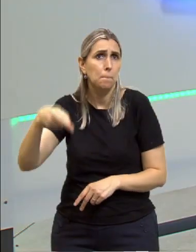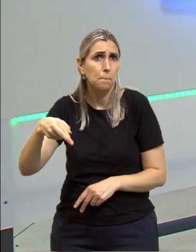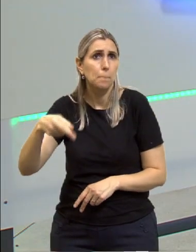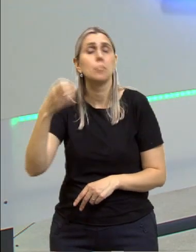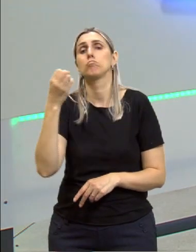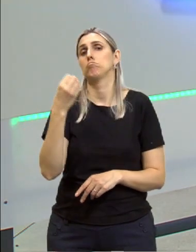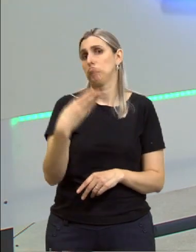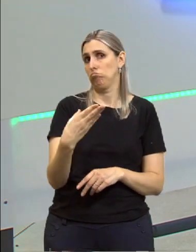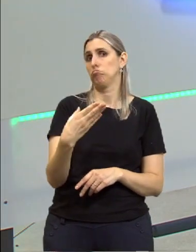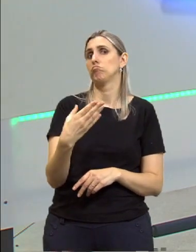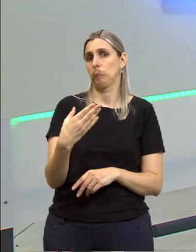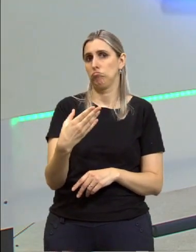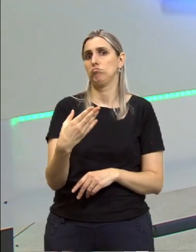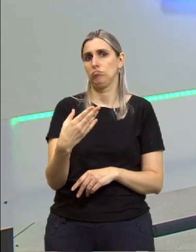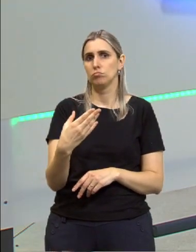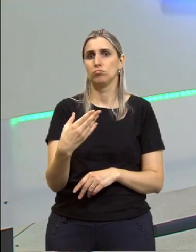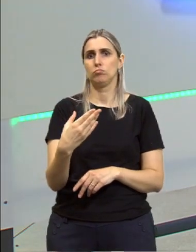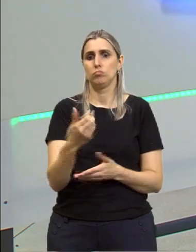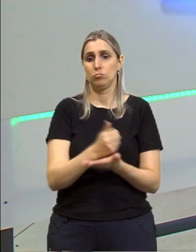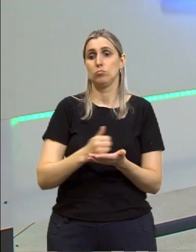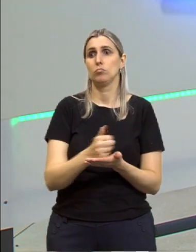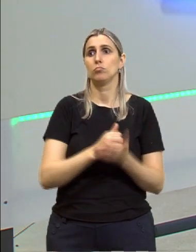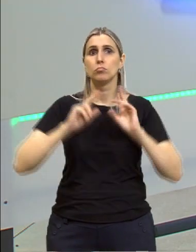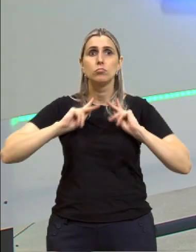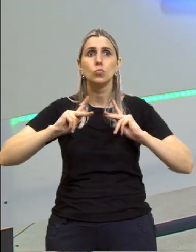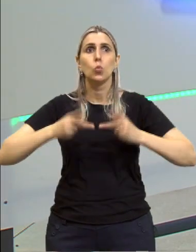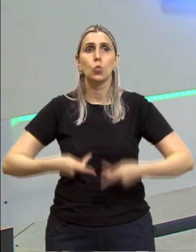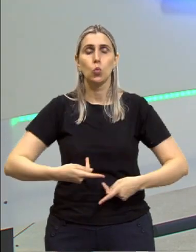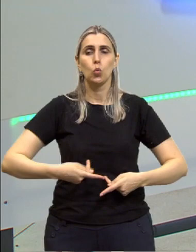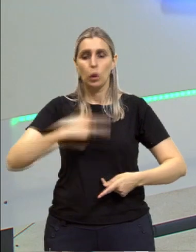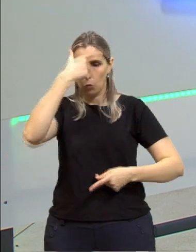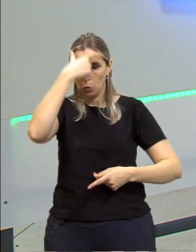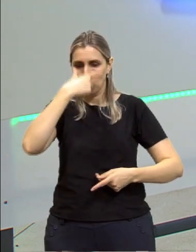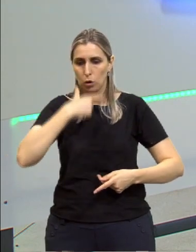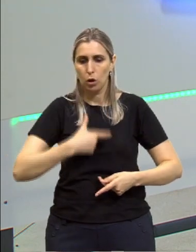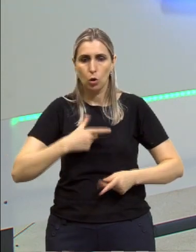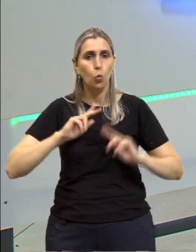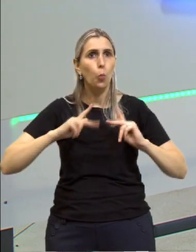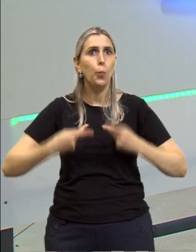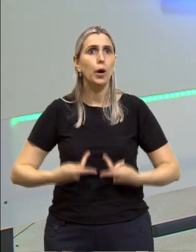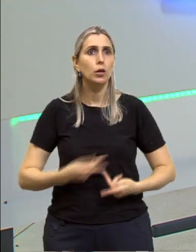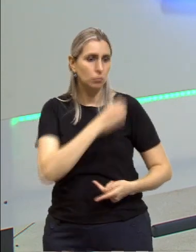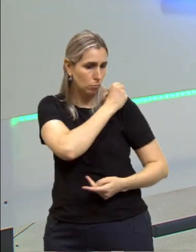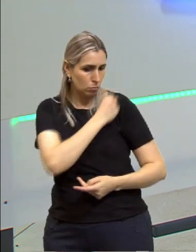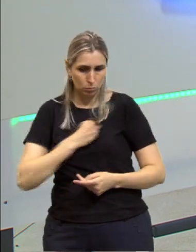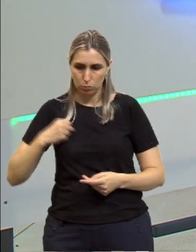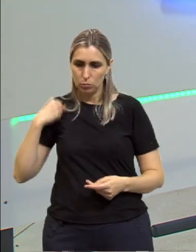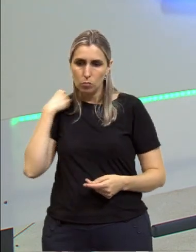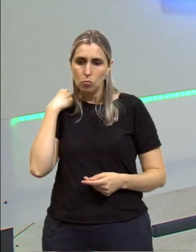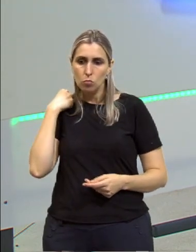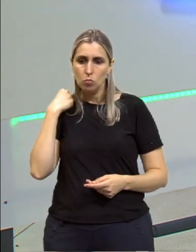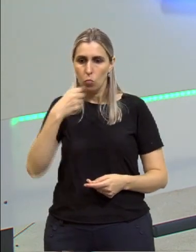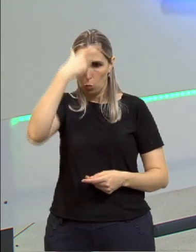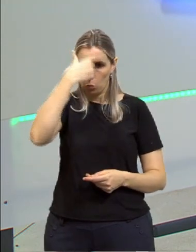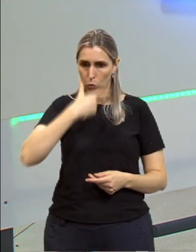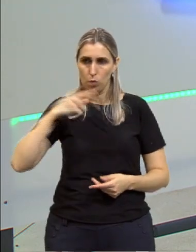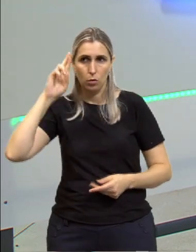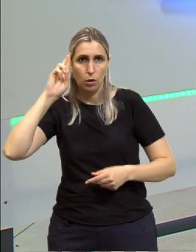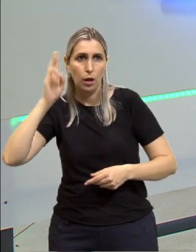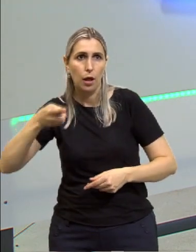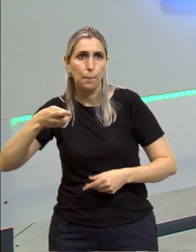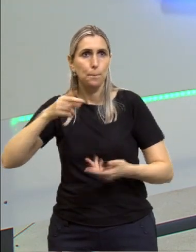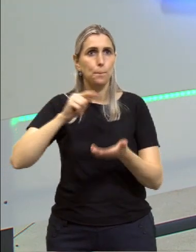muito bem, essa é a essência humana. O que é o ser humano para Sócrates? Um ser racional, que